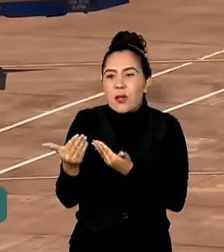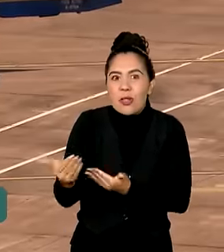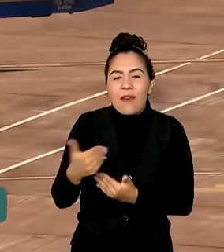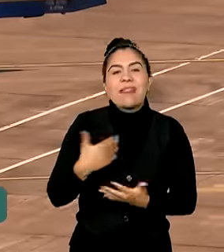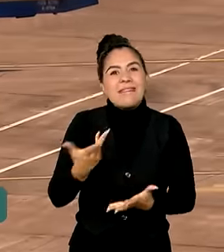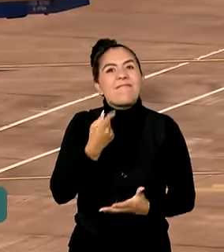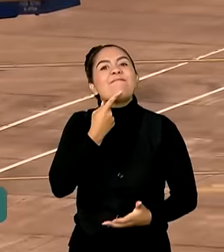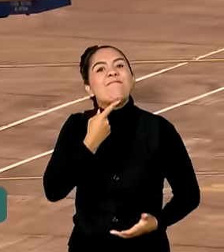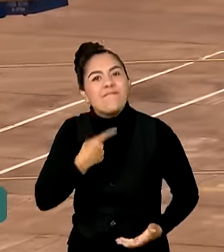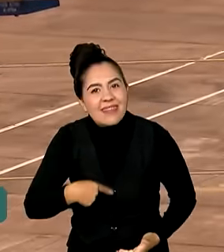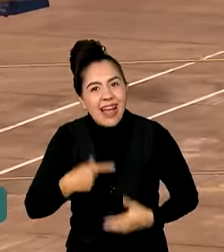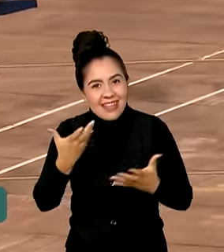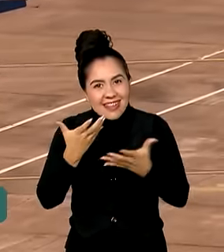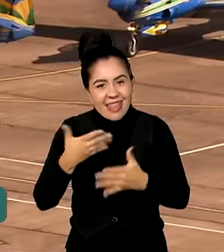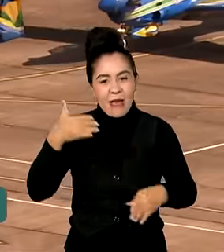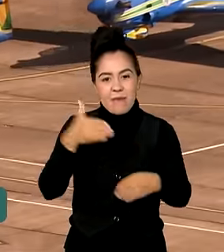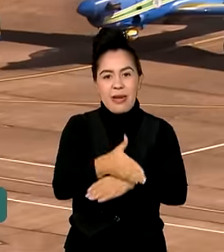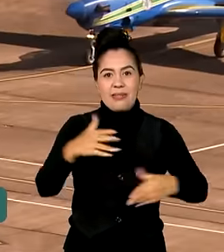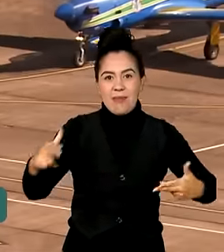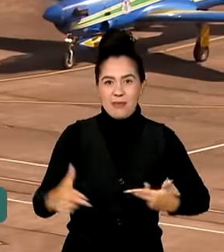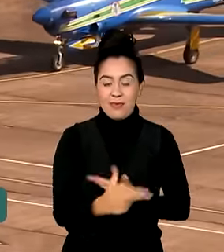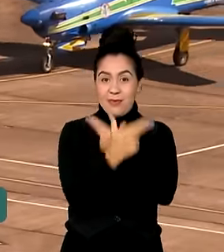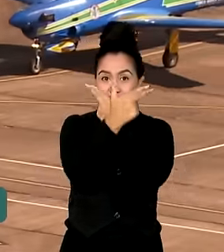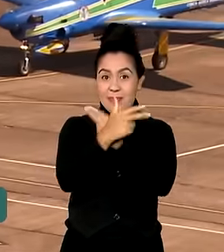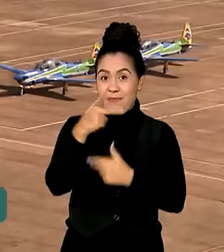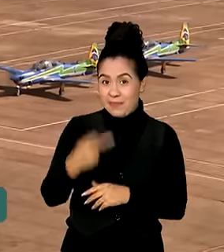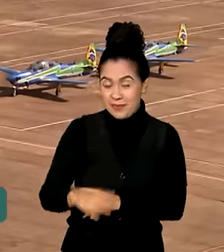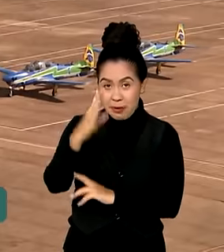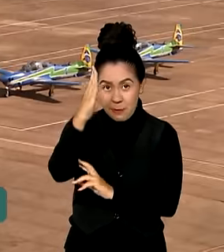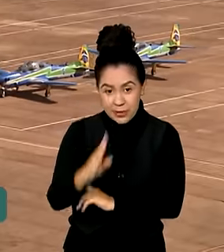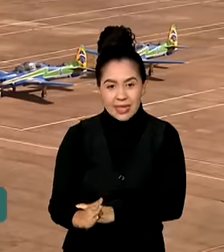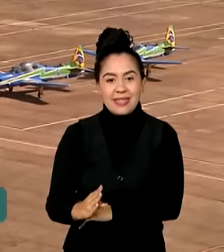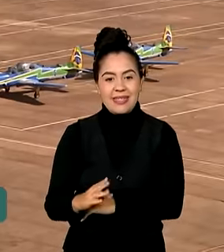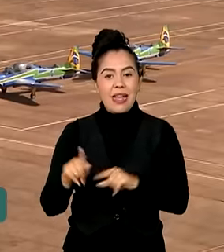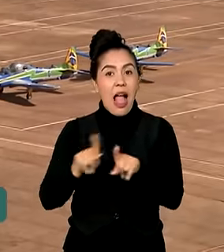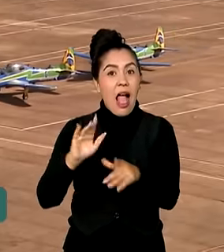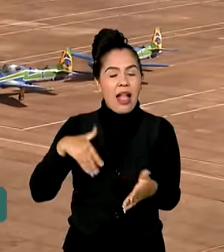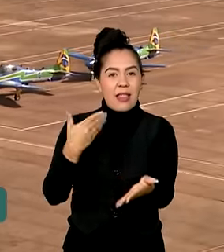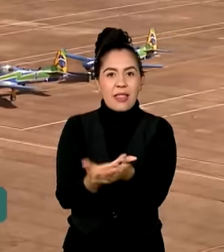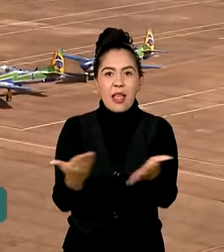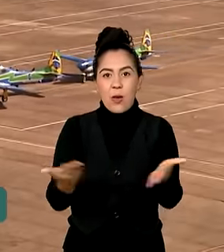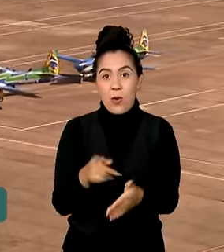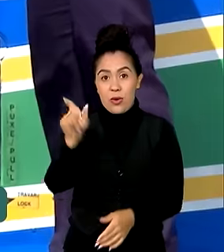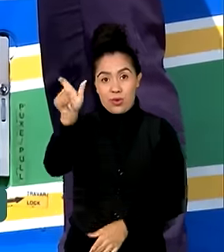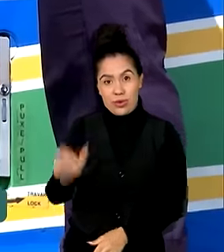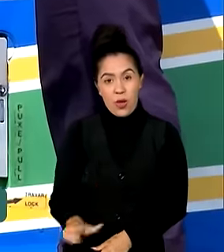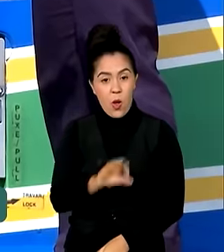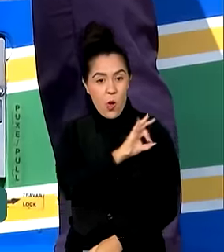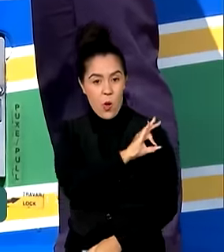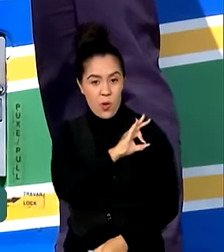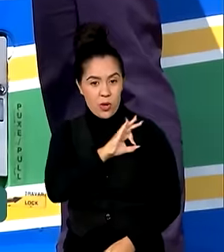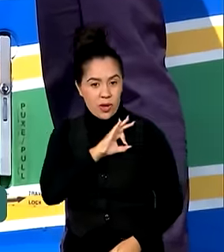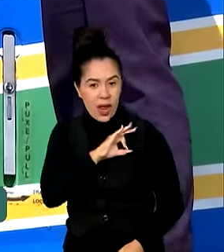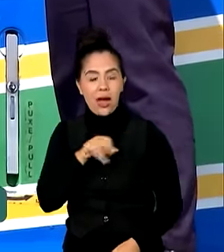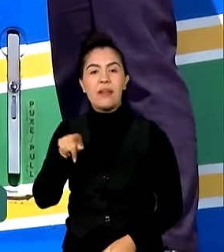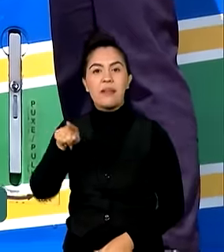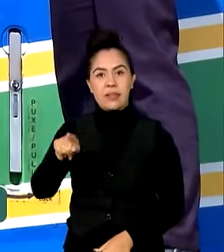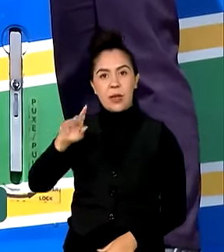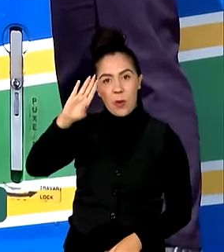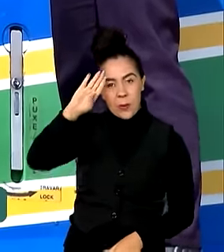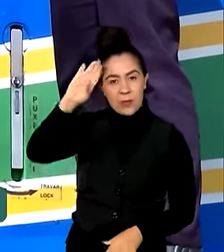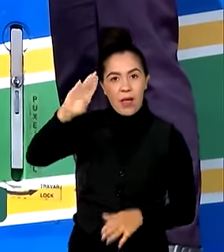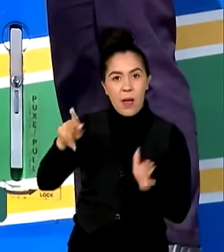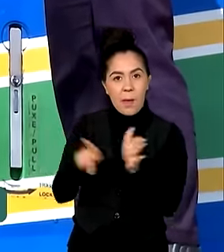fazer parte da Força Aérea Brasileira. Sonho que até mesmo hoje o coronel Nunes, veterano comandante do Esquadrão,